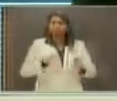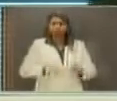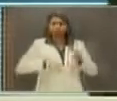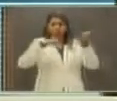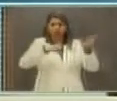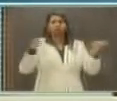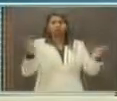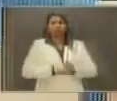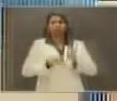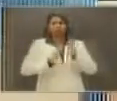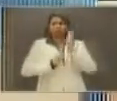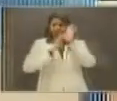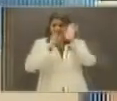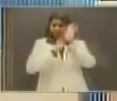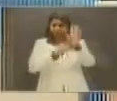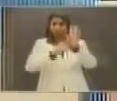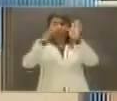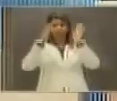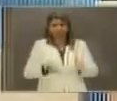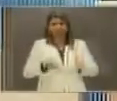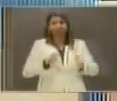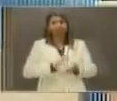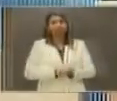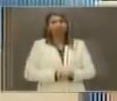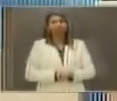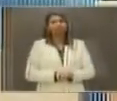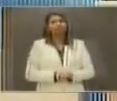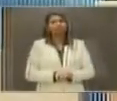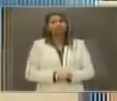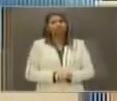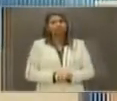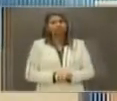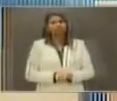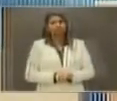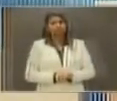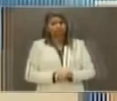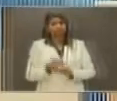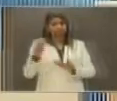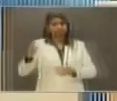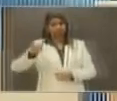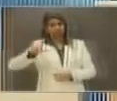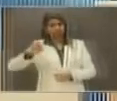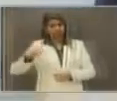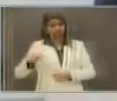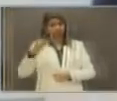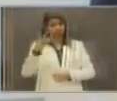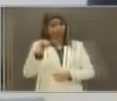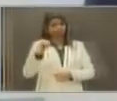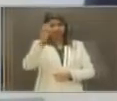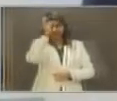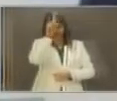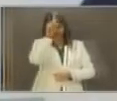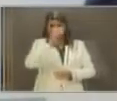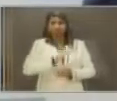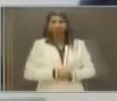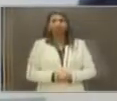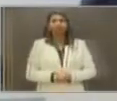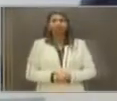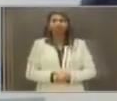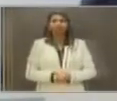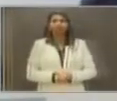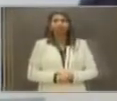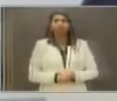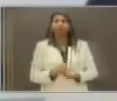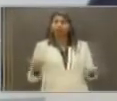tendo isso como foco. Ok. Lucélio Cartacho, candidato. Lucélio Cartacho tem 40 segundos. Eu quero aproveitar esse